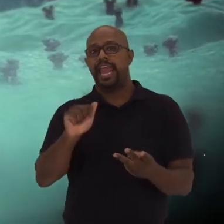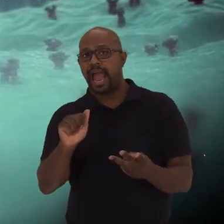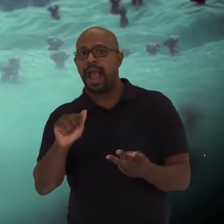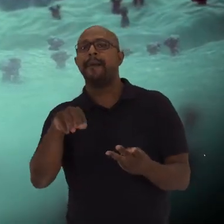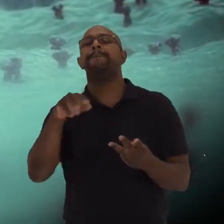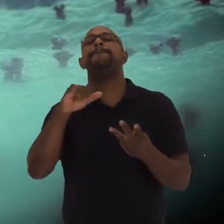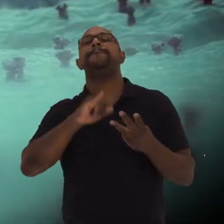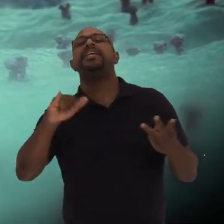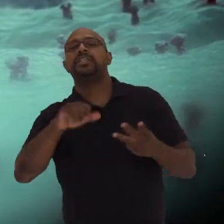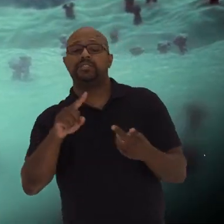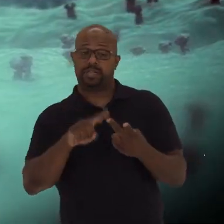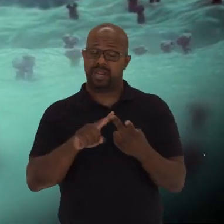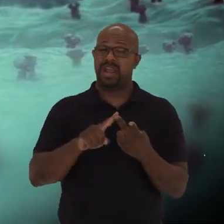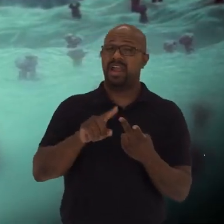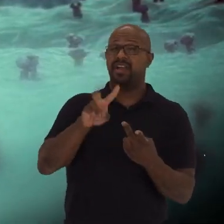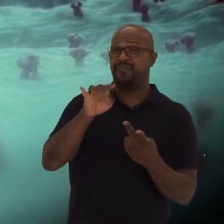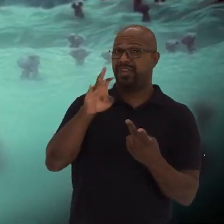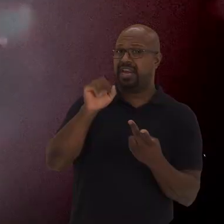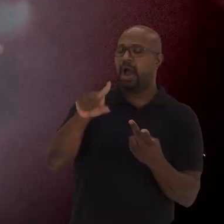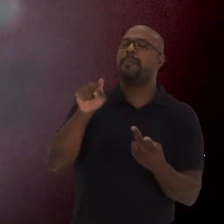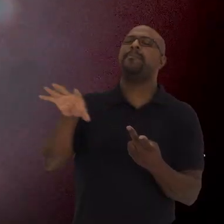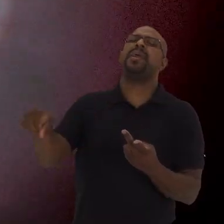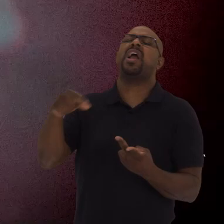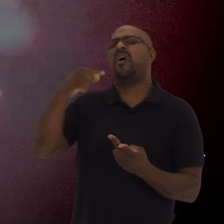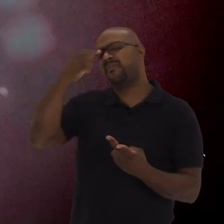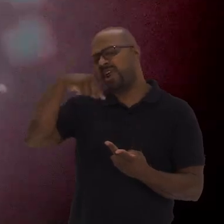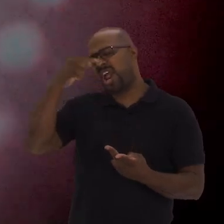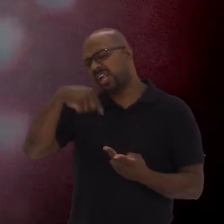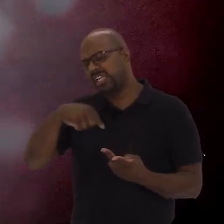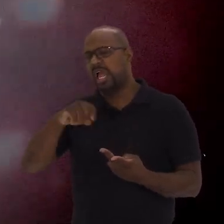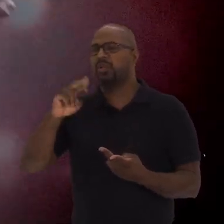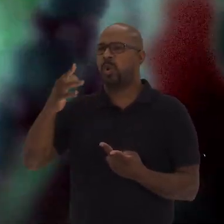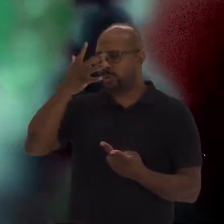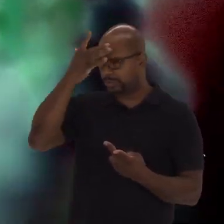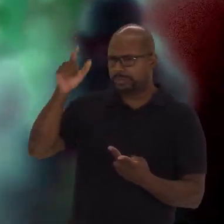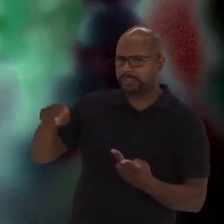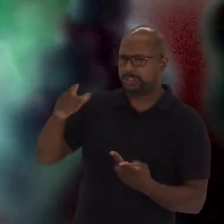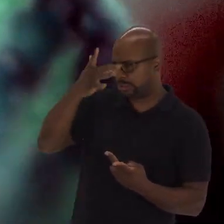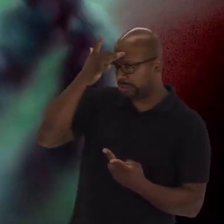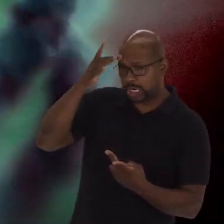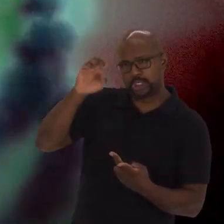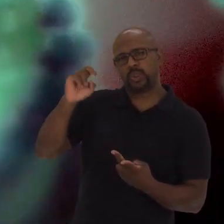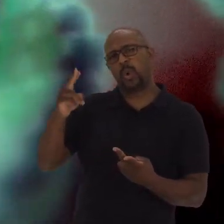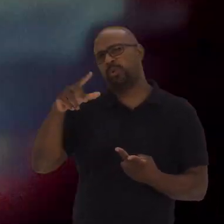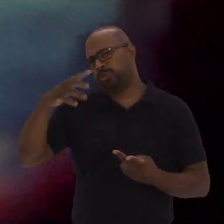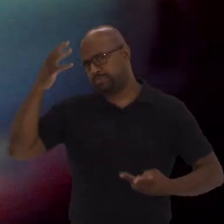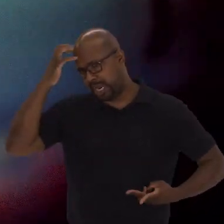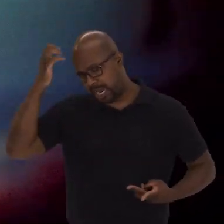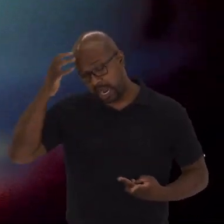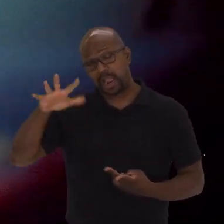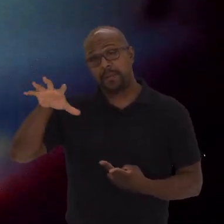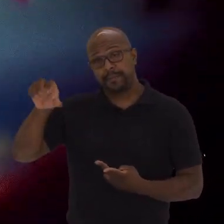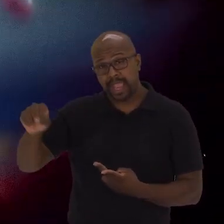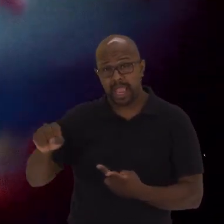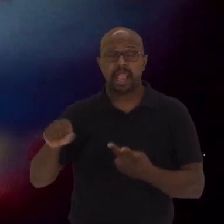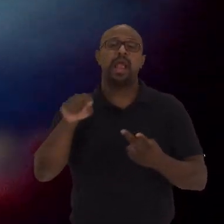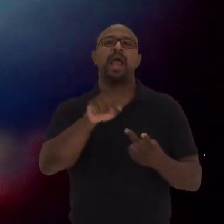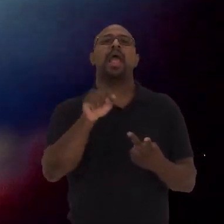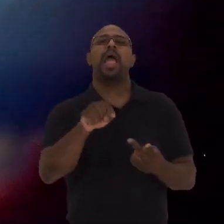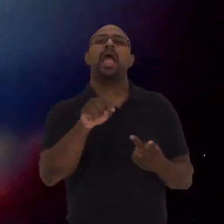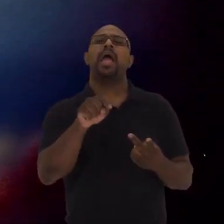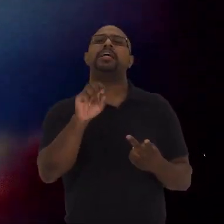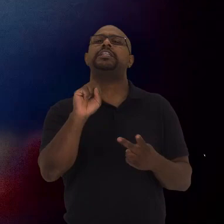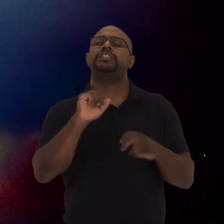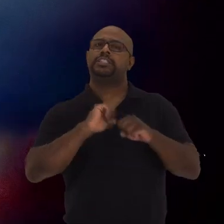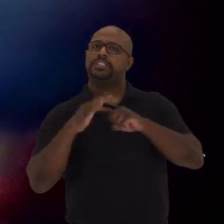de vetor viral Pega um vírus de resfriado Por exemplo Ou de gente Ou de macaco E pega a informação do SARS-CoV-2 E coloca